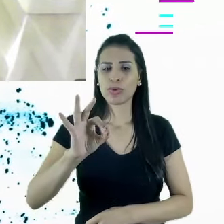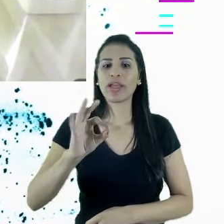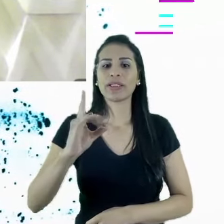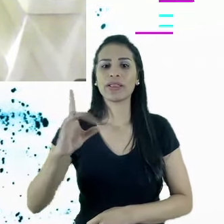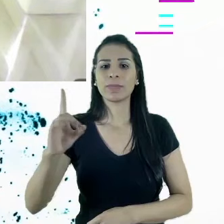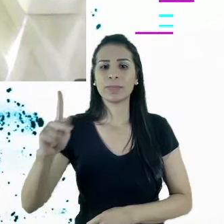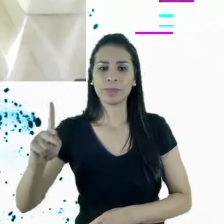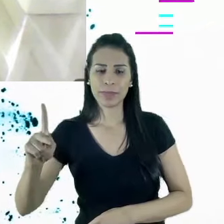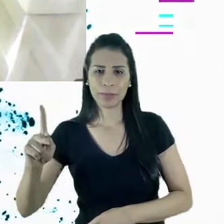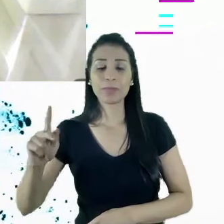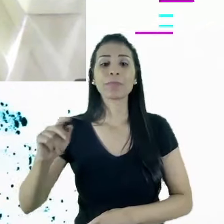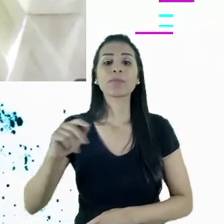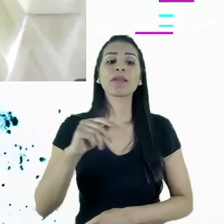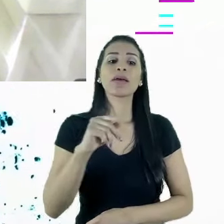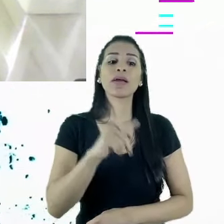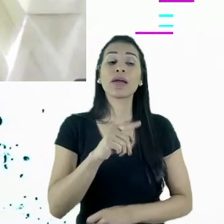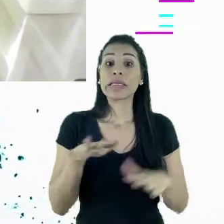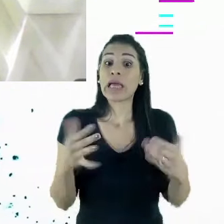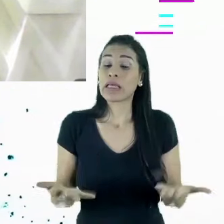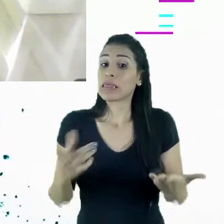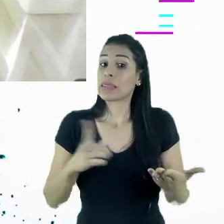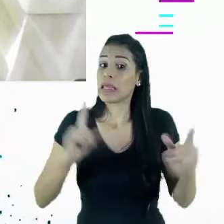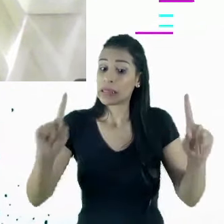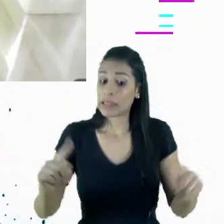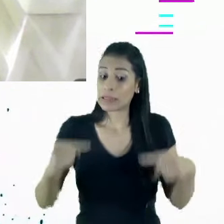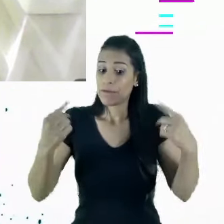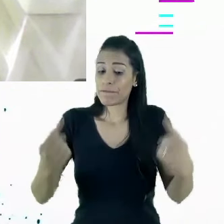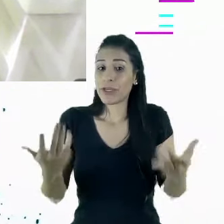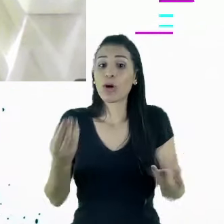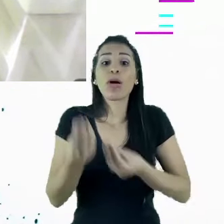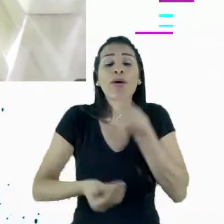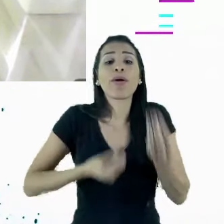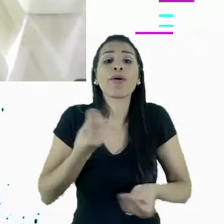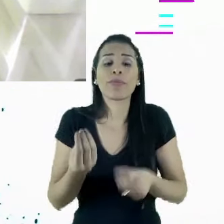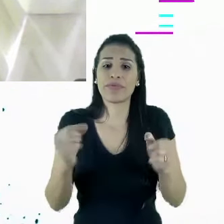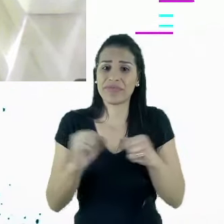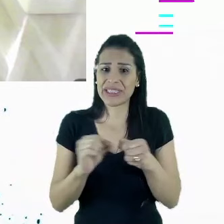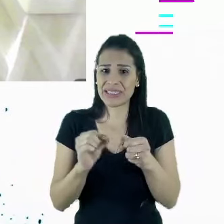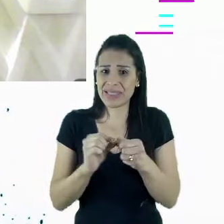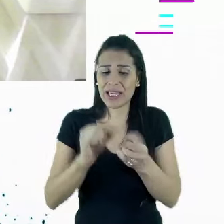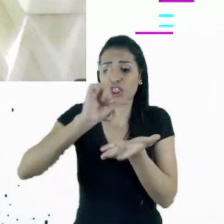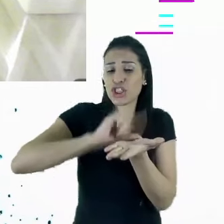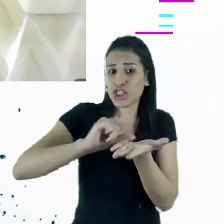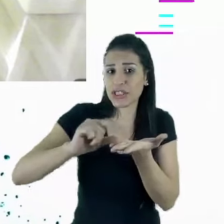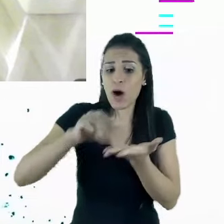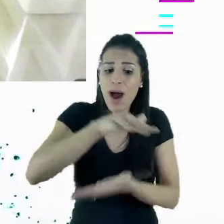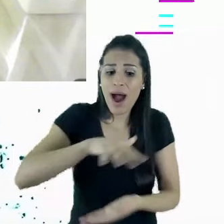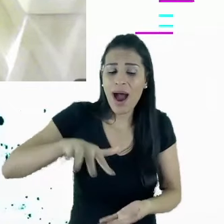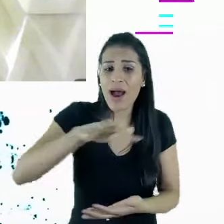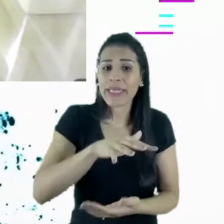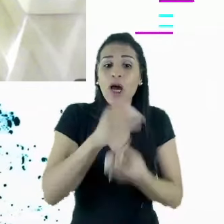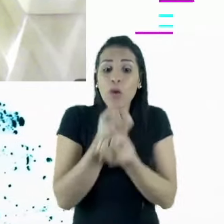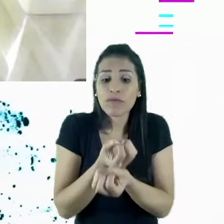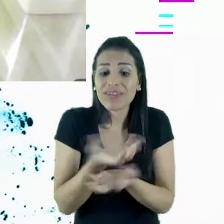E aí você tem aí um desafio, como levar toda essa digitalização para todas essas bases, que são muito